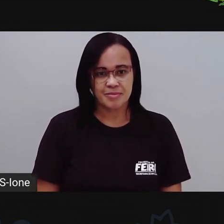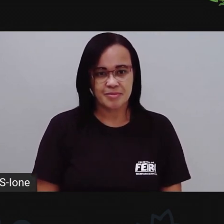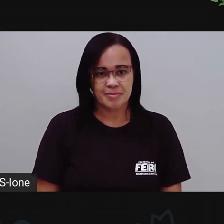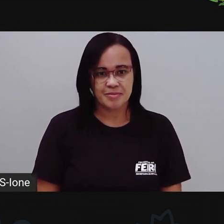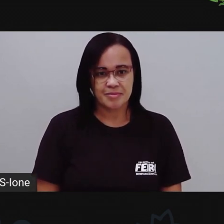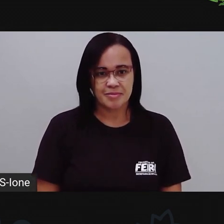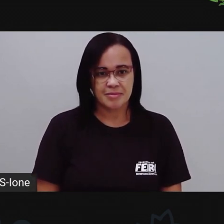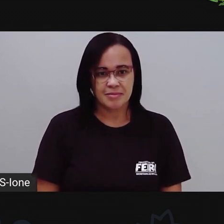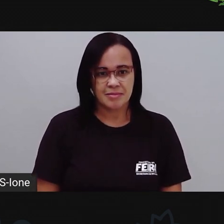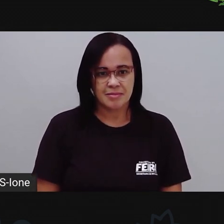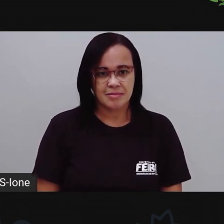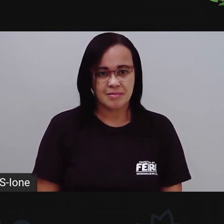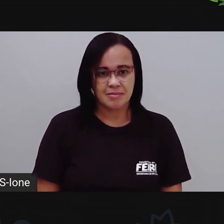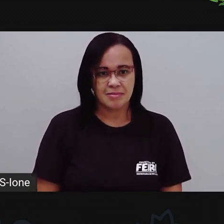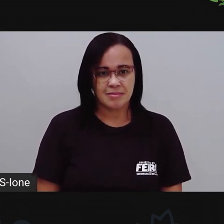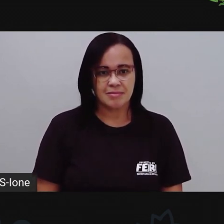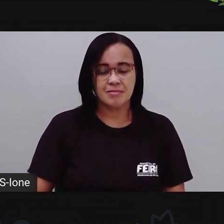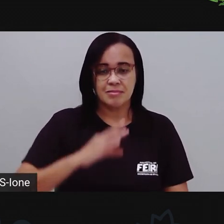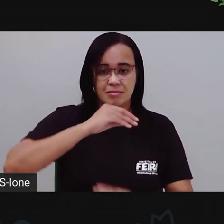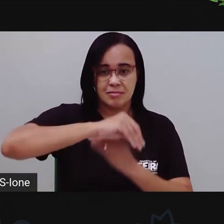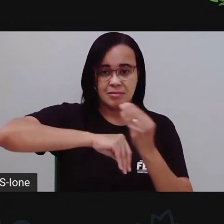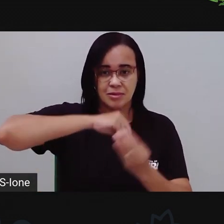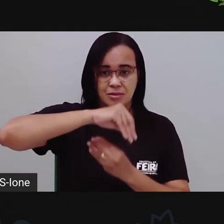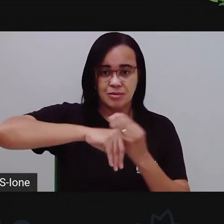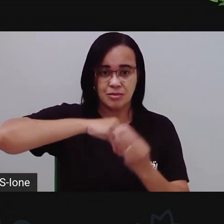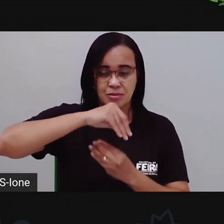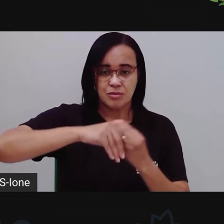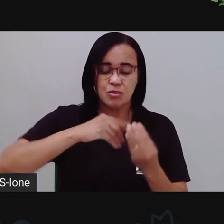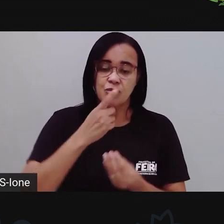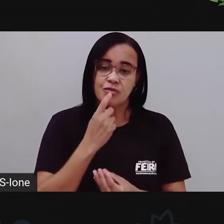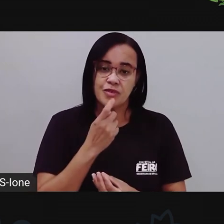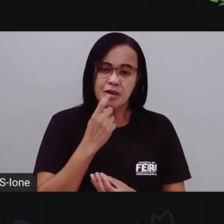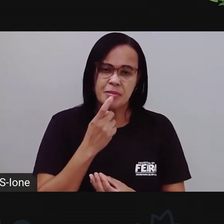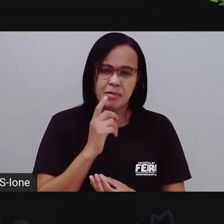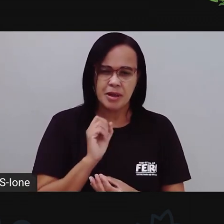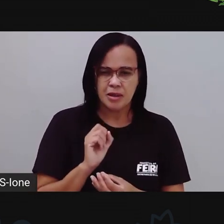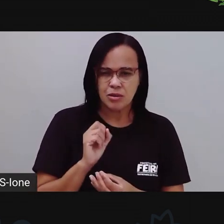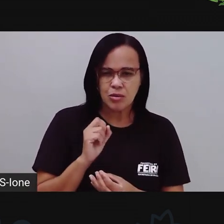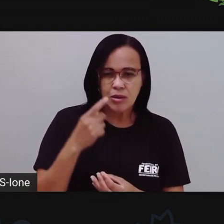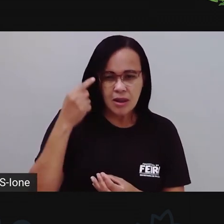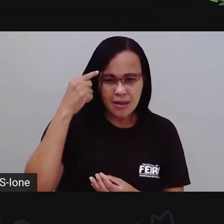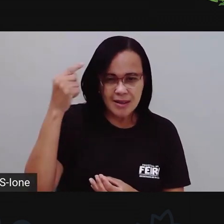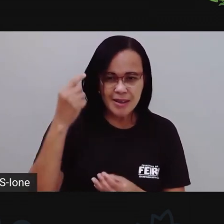O amarelo eu vou misturar com a cor vermelha. Qual será a cor que vai formar? Quem lembra?